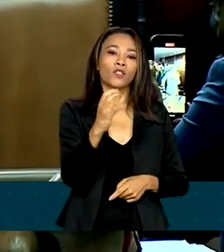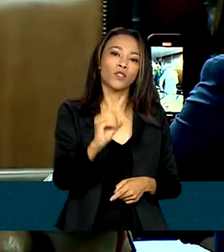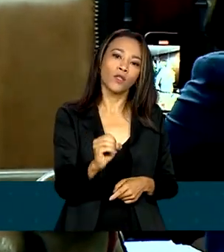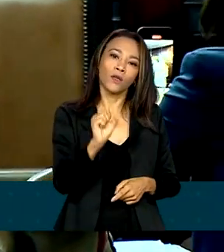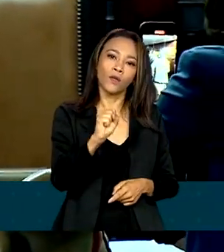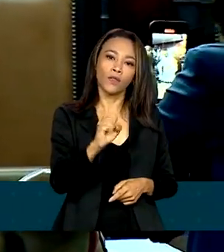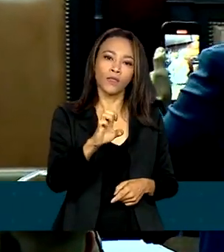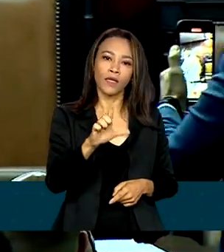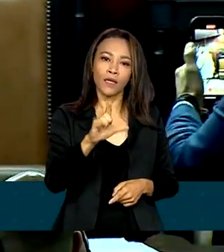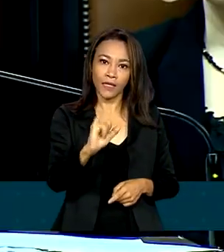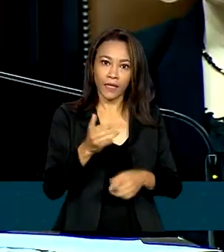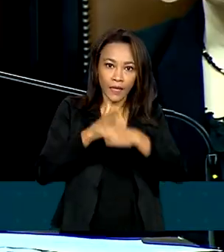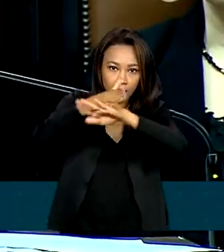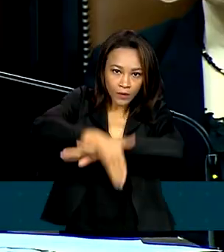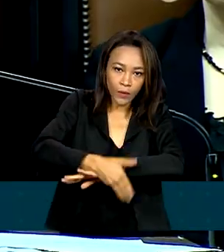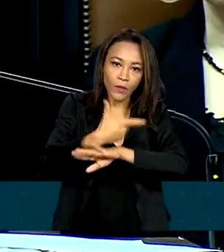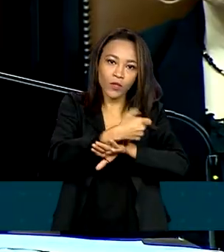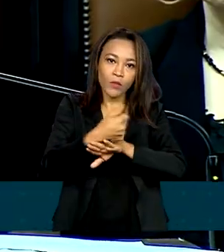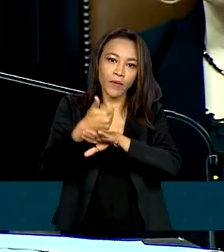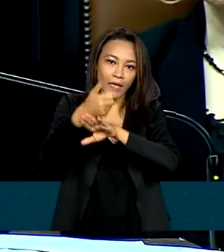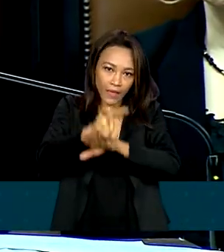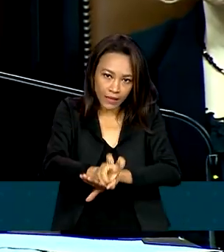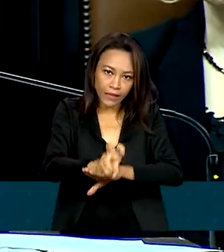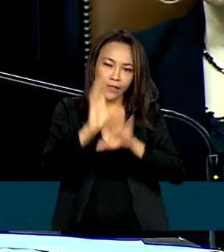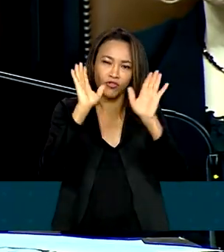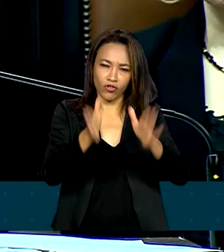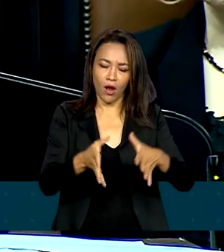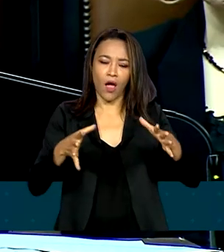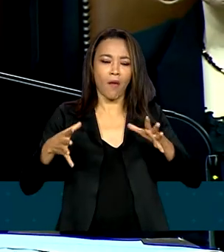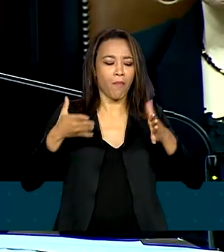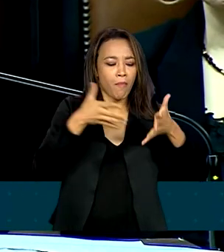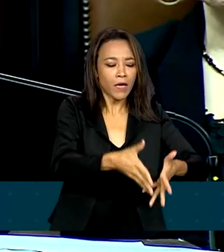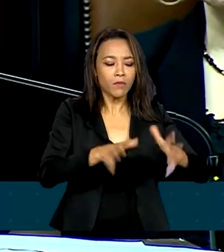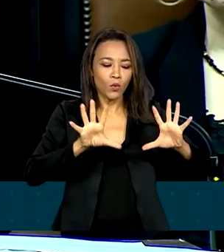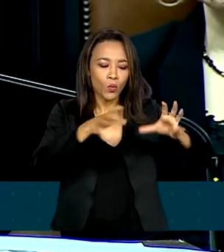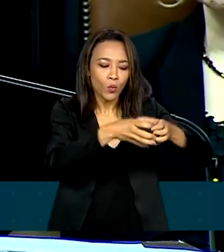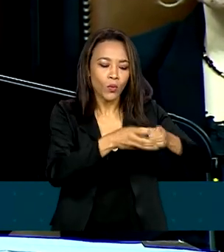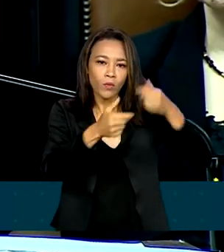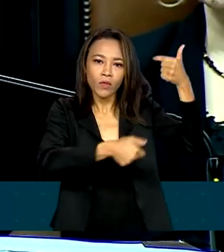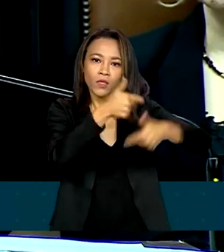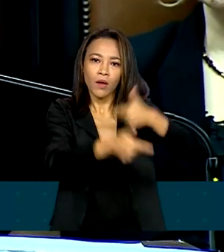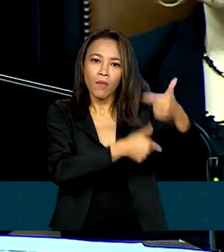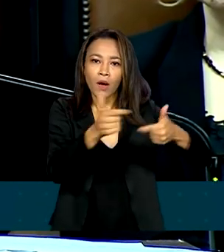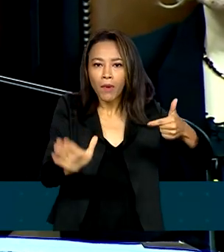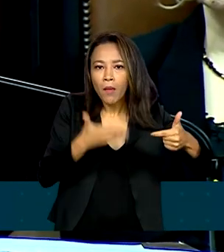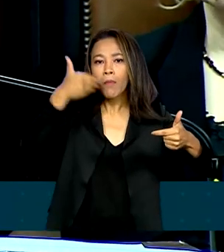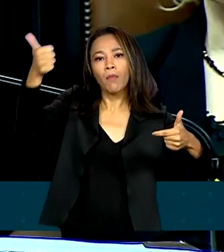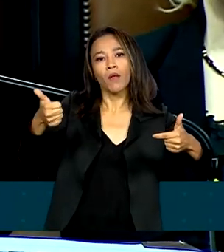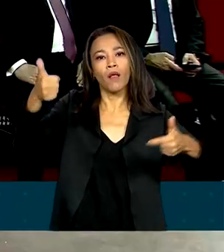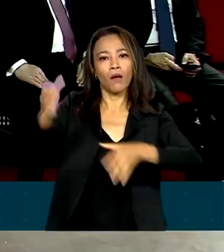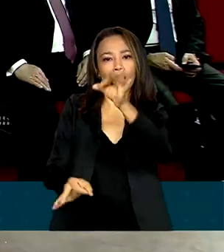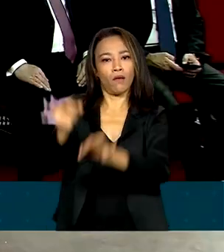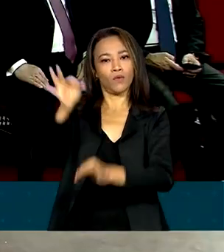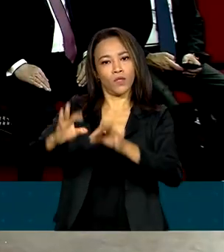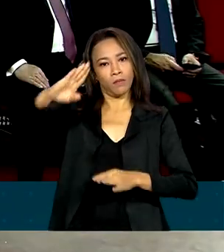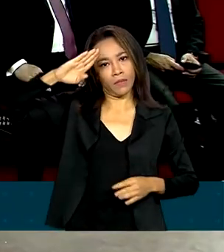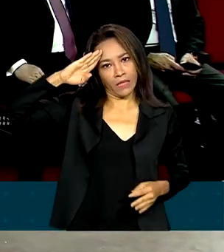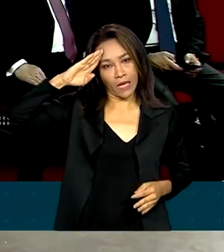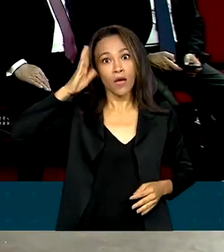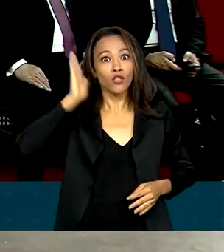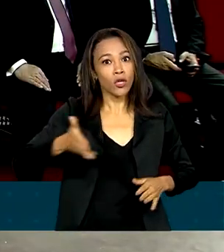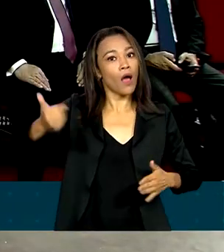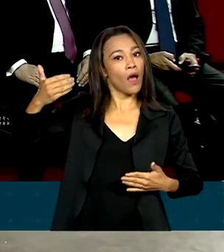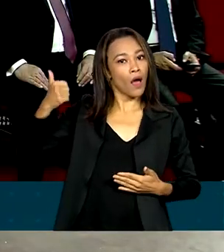instituição em 2015. Já fez parte do grupo de trabalho para o aperfeiçoamento da justiça militar e foi